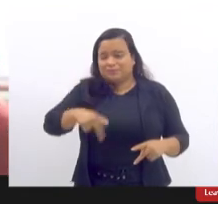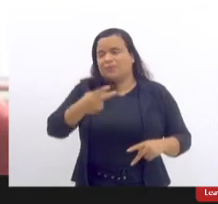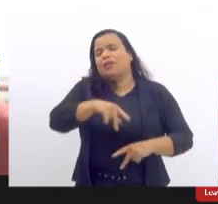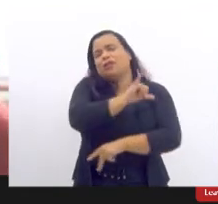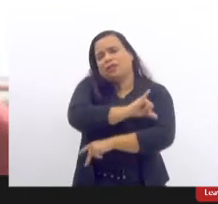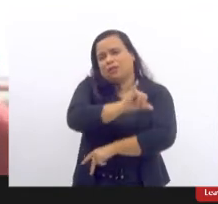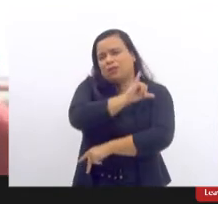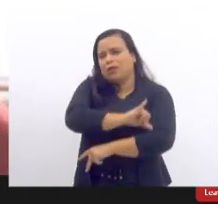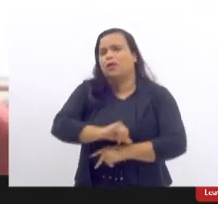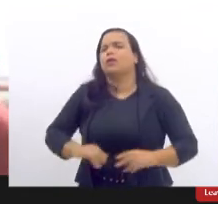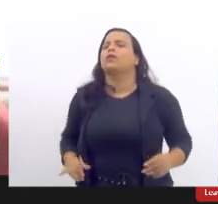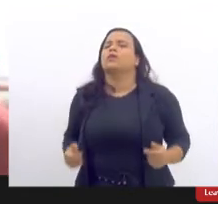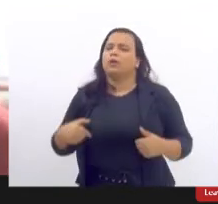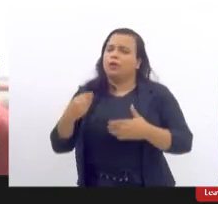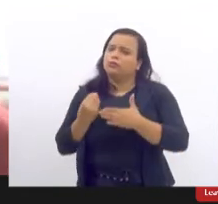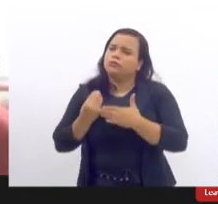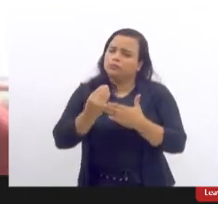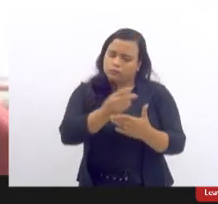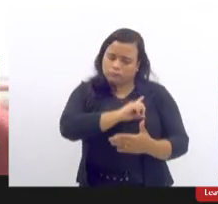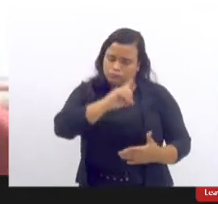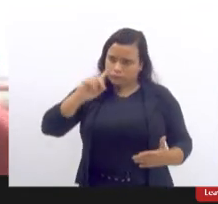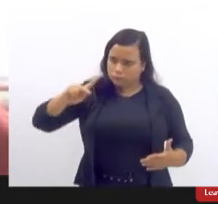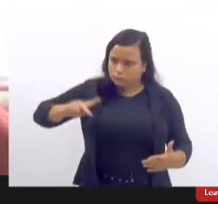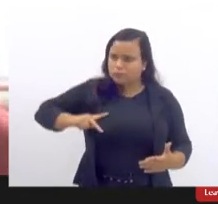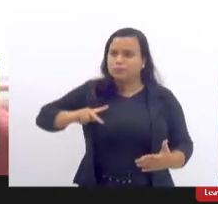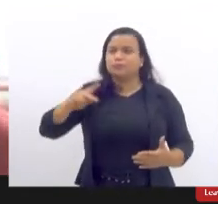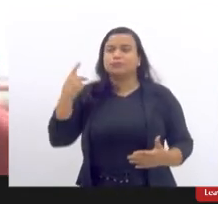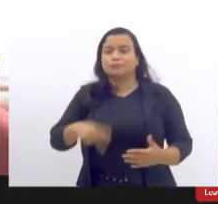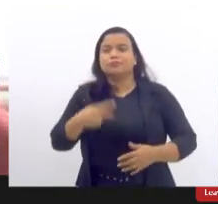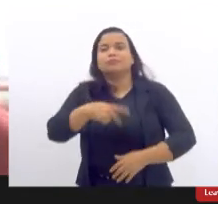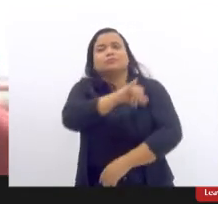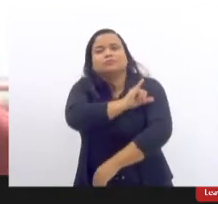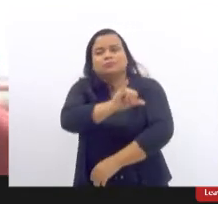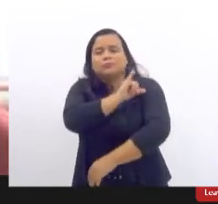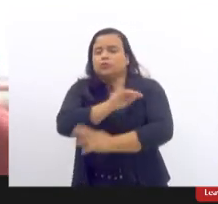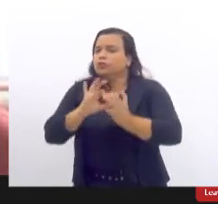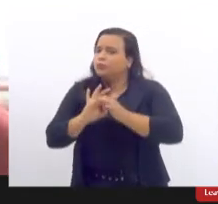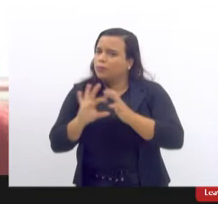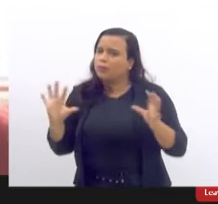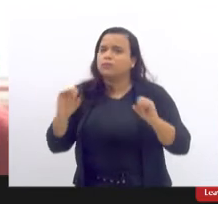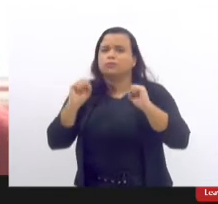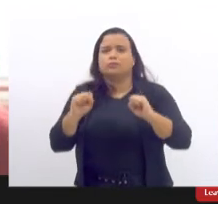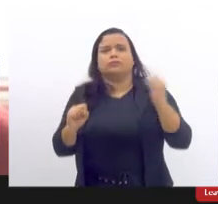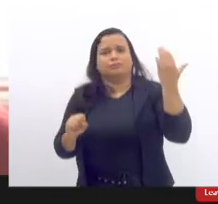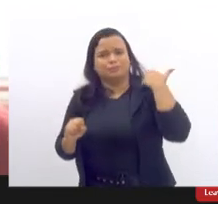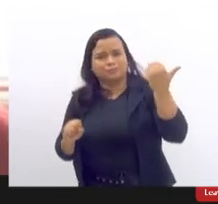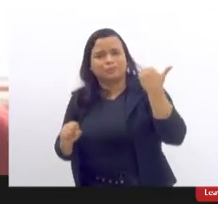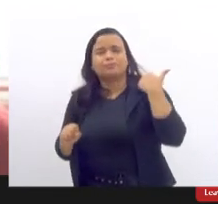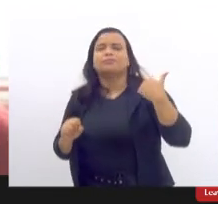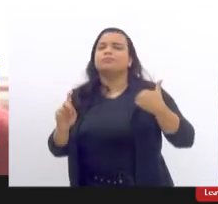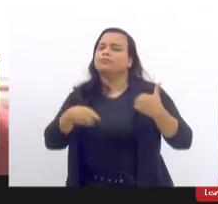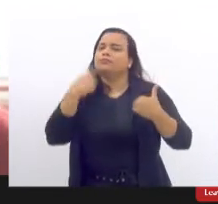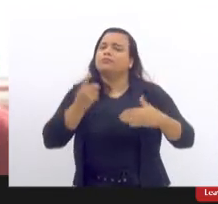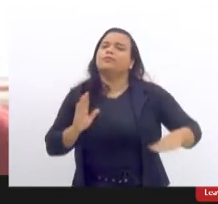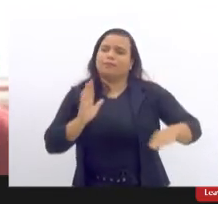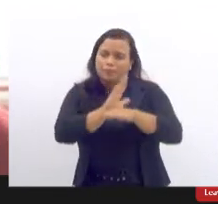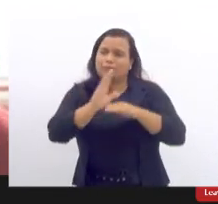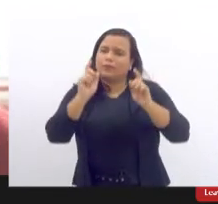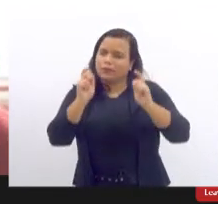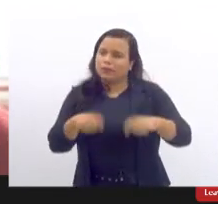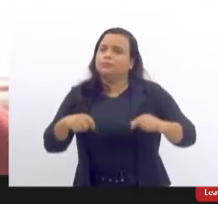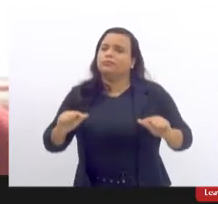eu coloco a defensoria pública do estado do rio de janeiro à disposição para contribuir aí para a